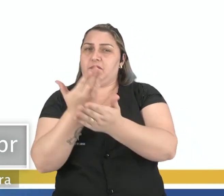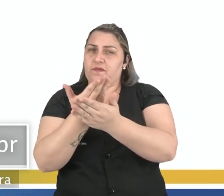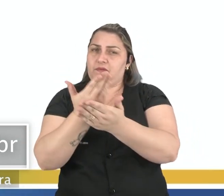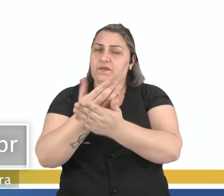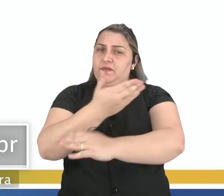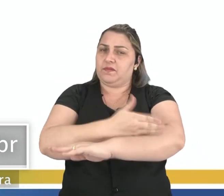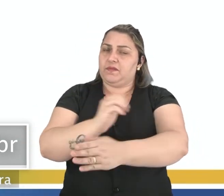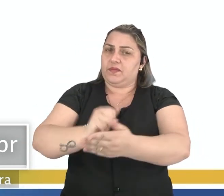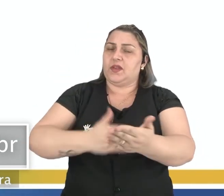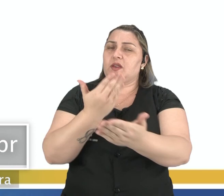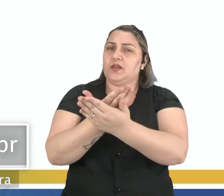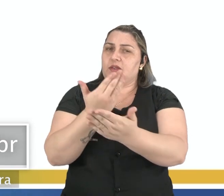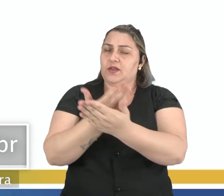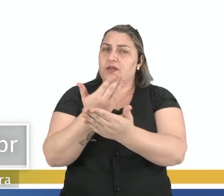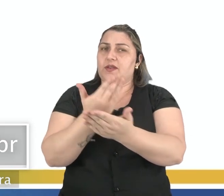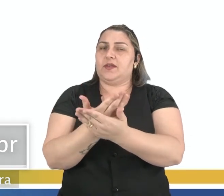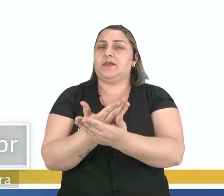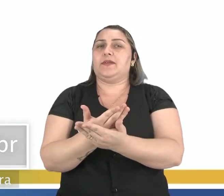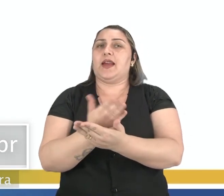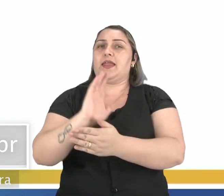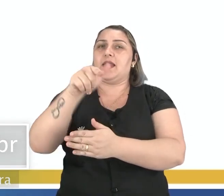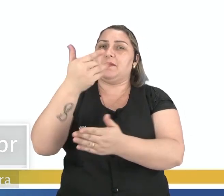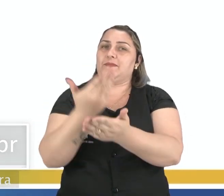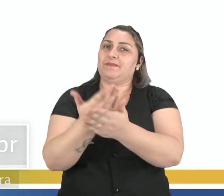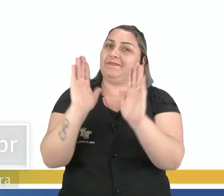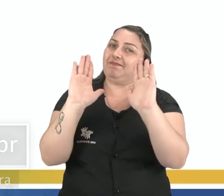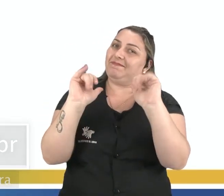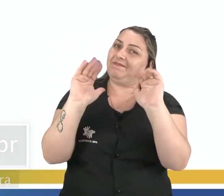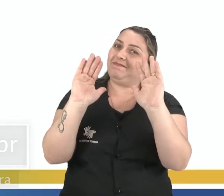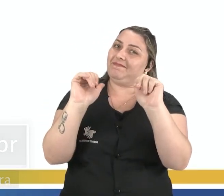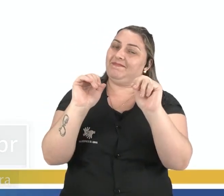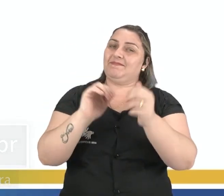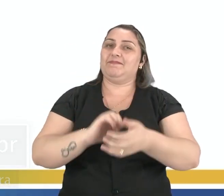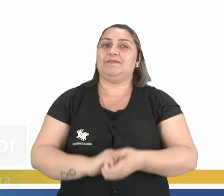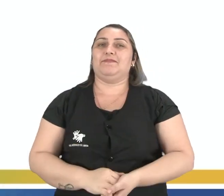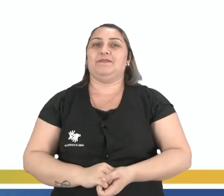exercícios. Estudem bastante. E até a próxima aula. Tchau.